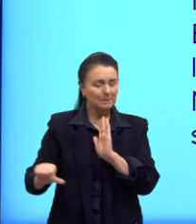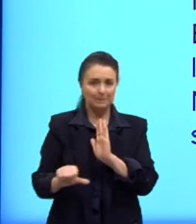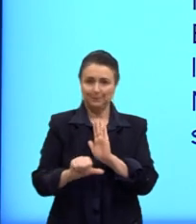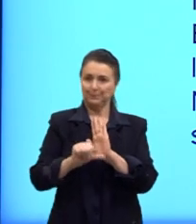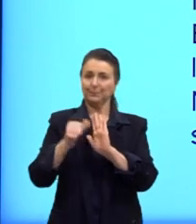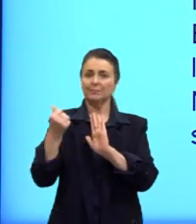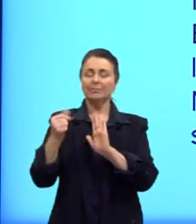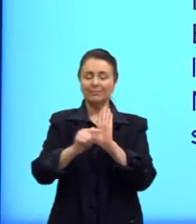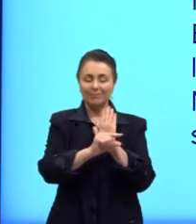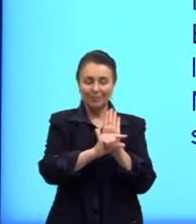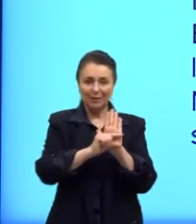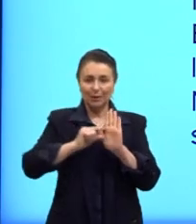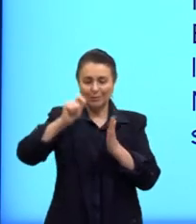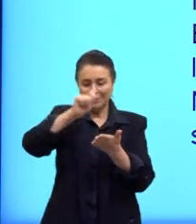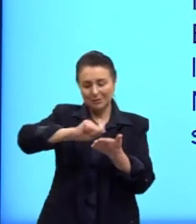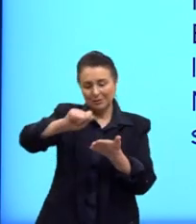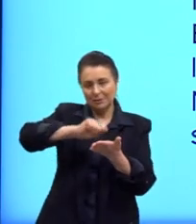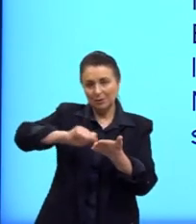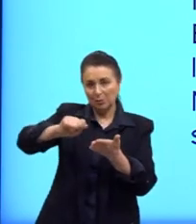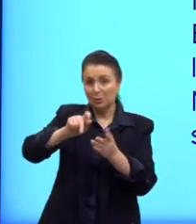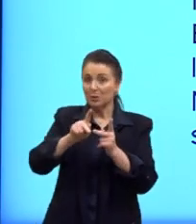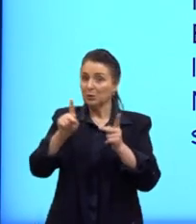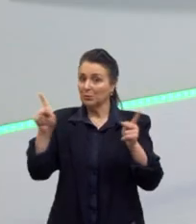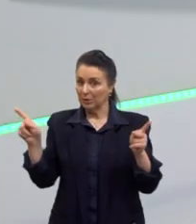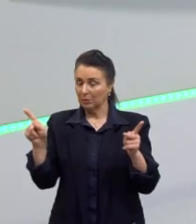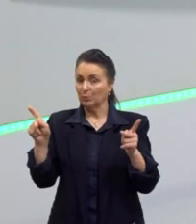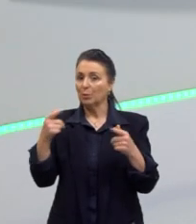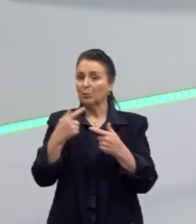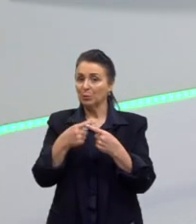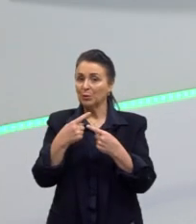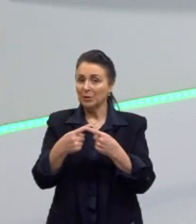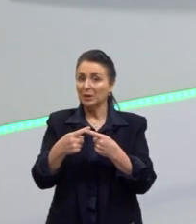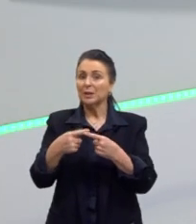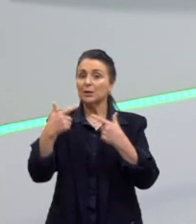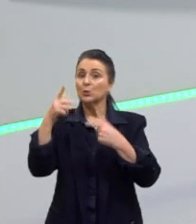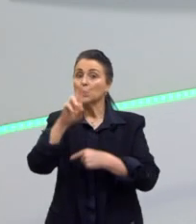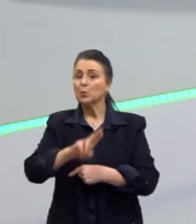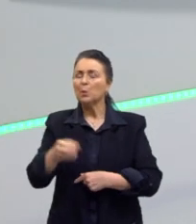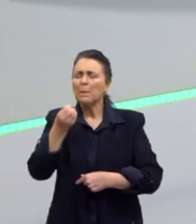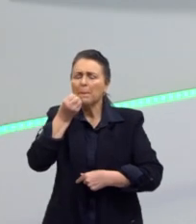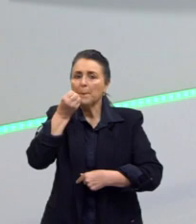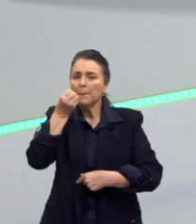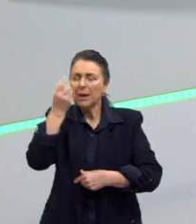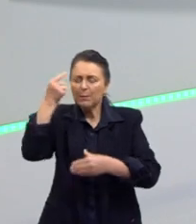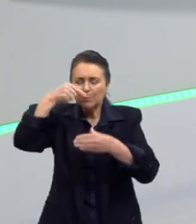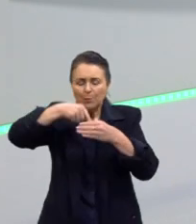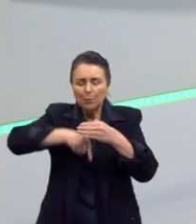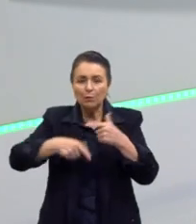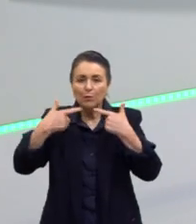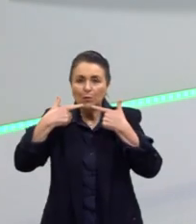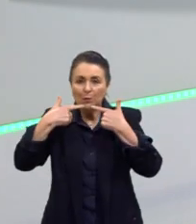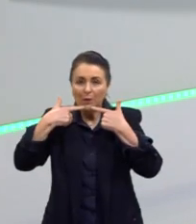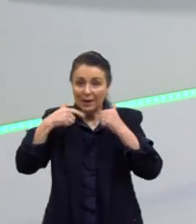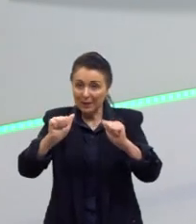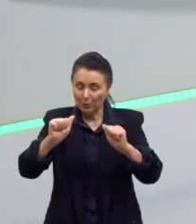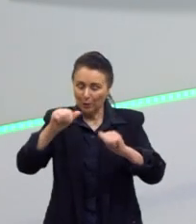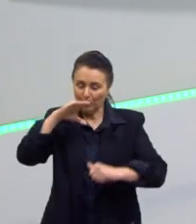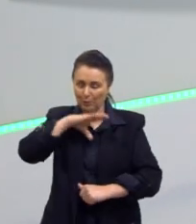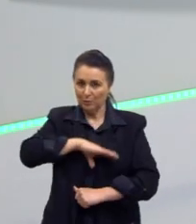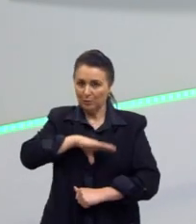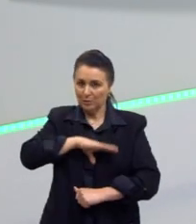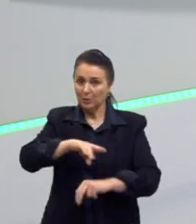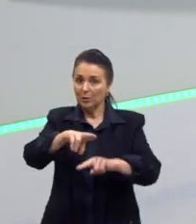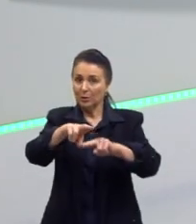autores e escritores que eles trabalham muito bem com a questão da língua portuguesa, da nossa língua portuguesa, como eles dizem,